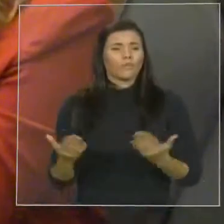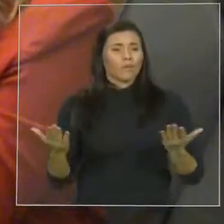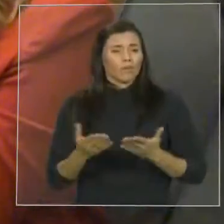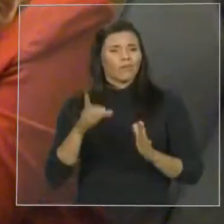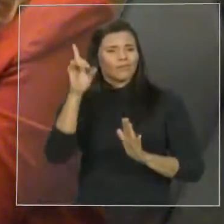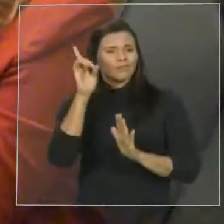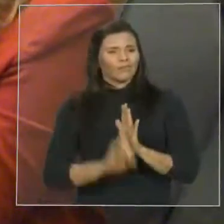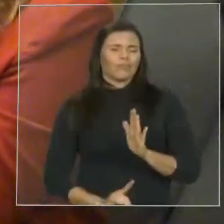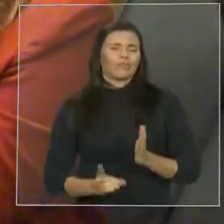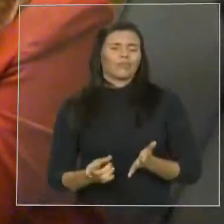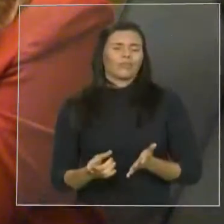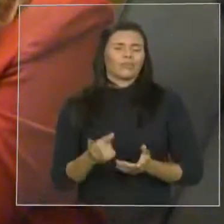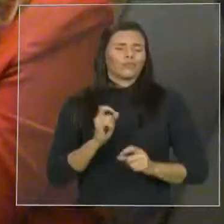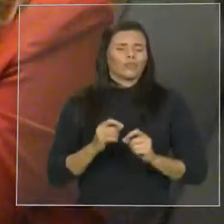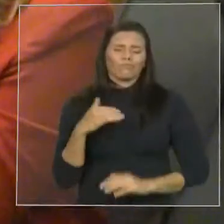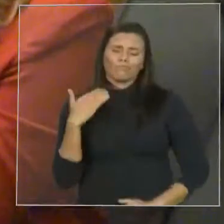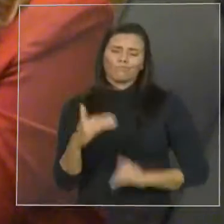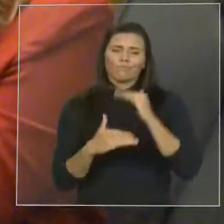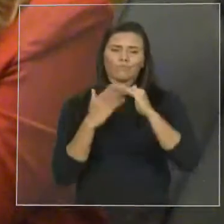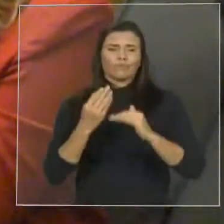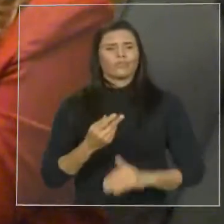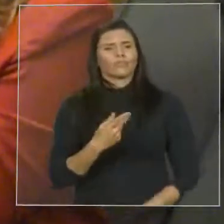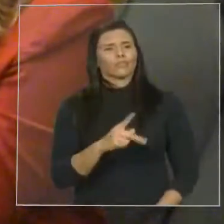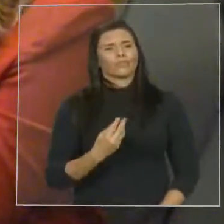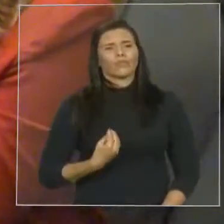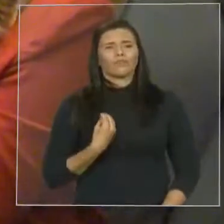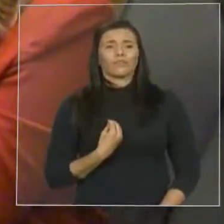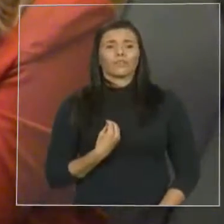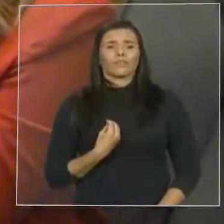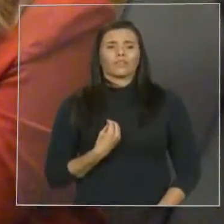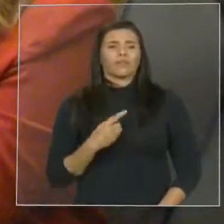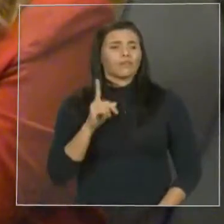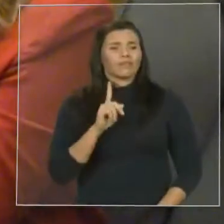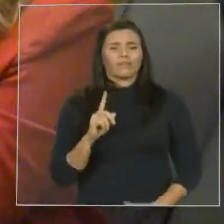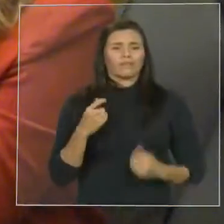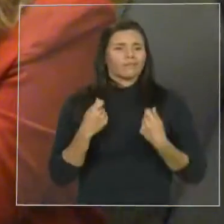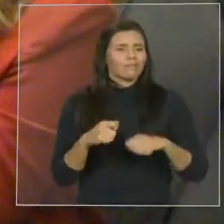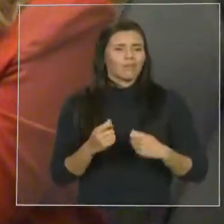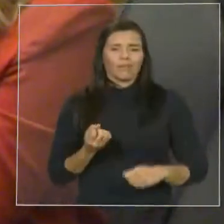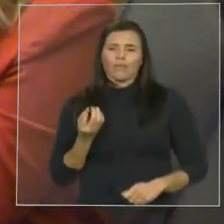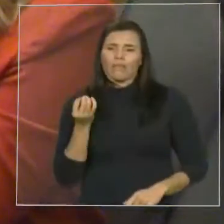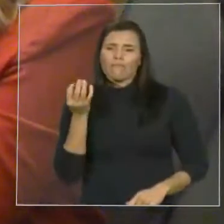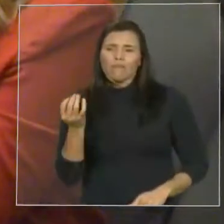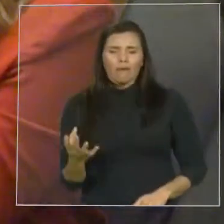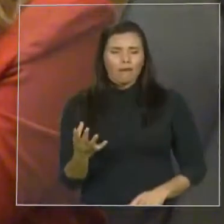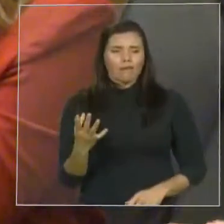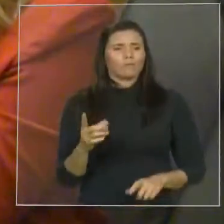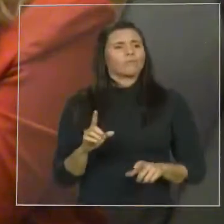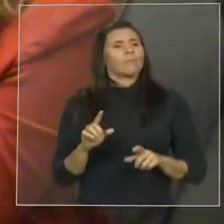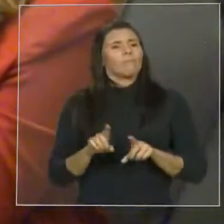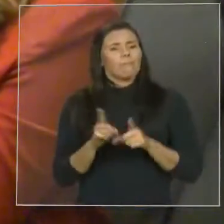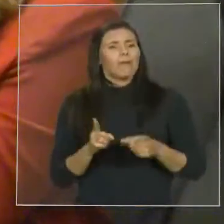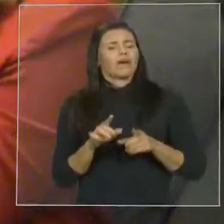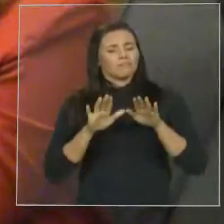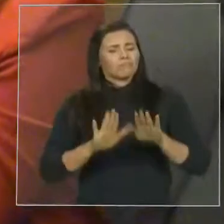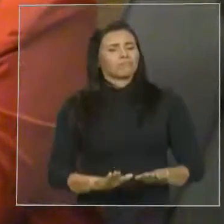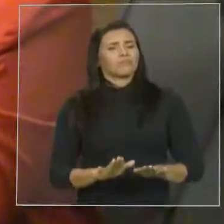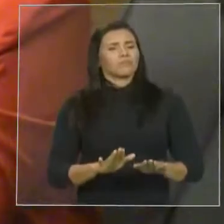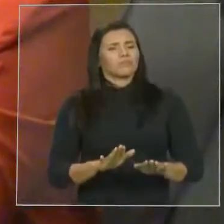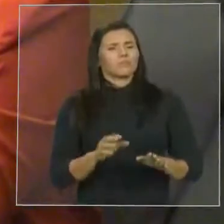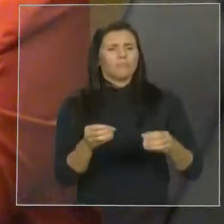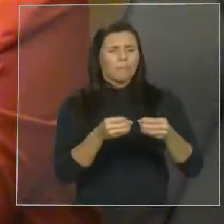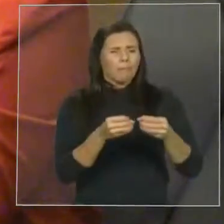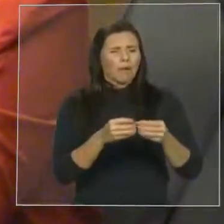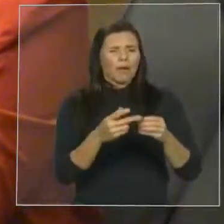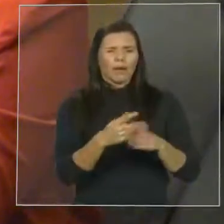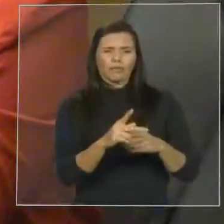na vida, de sobreviver na sua região e potencializar a sua região dentro das suas características. É